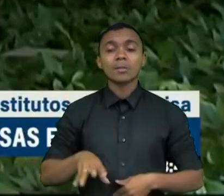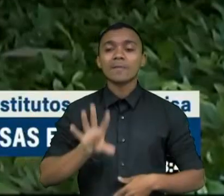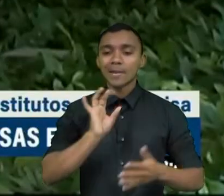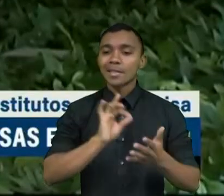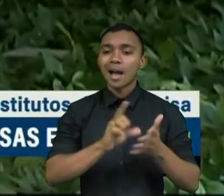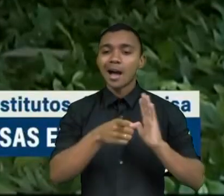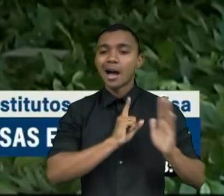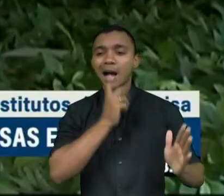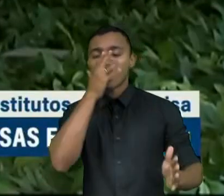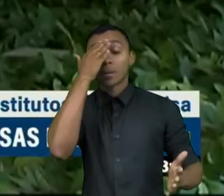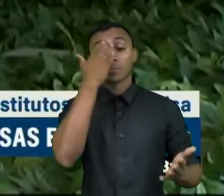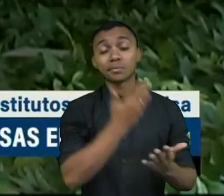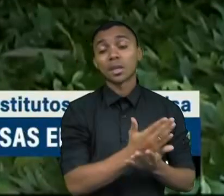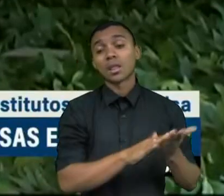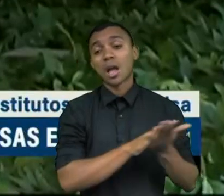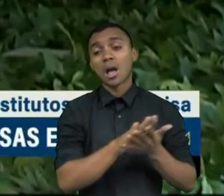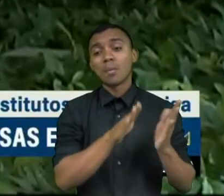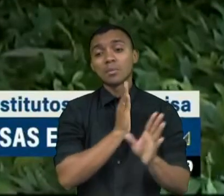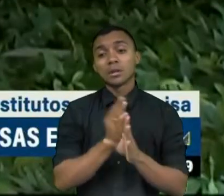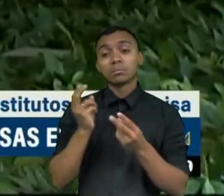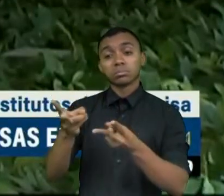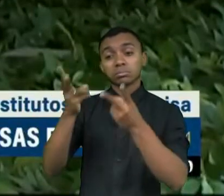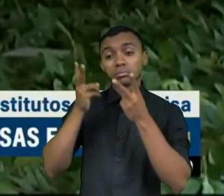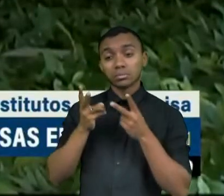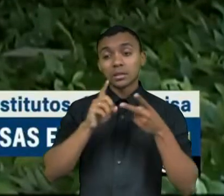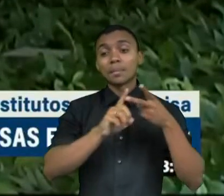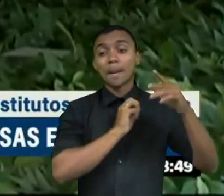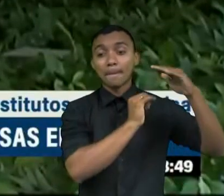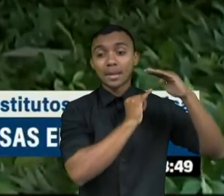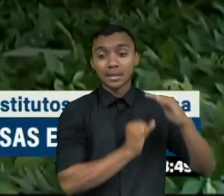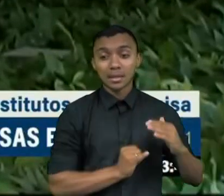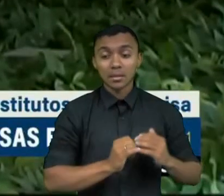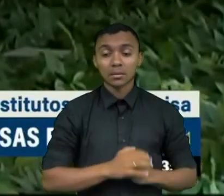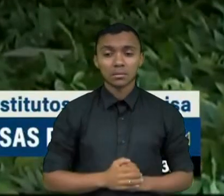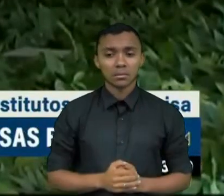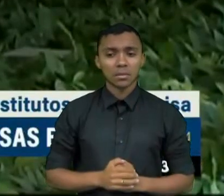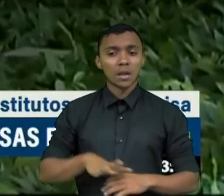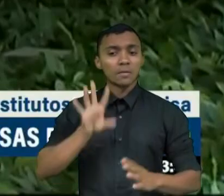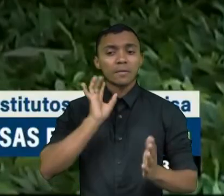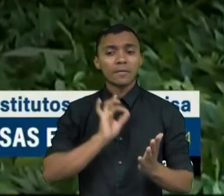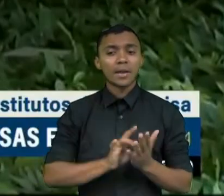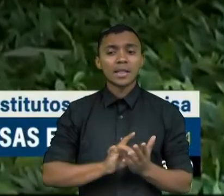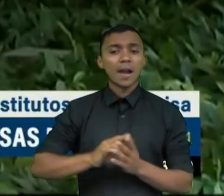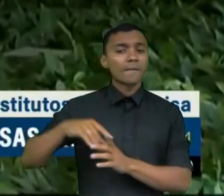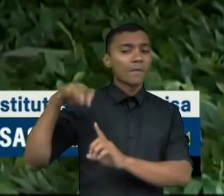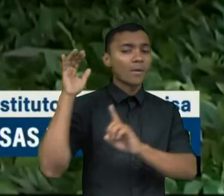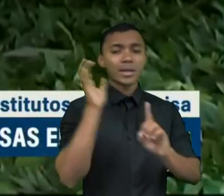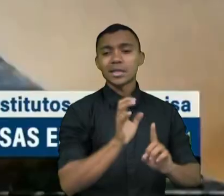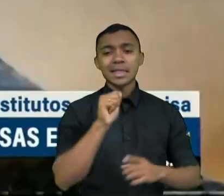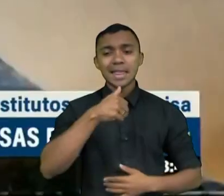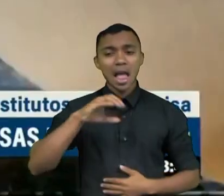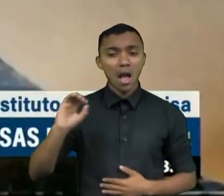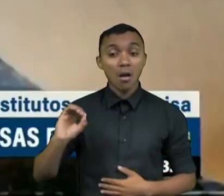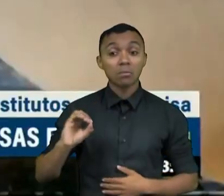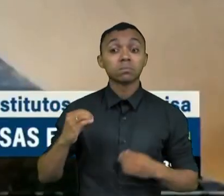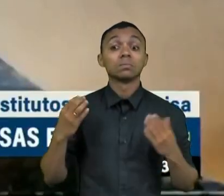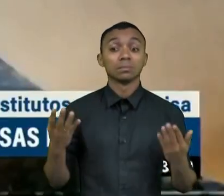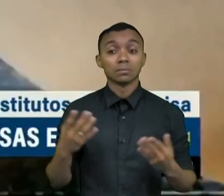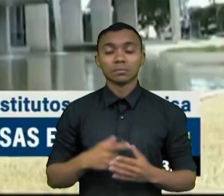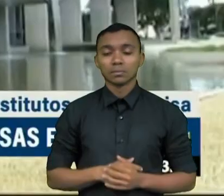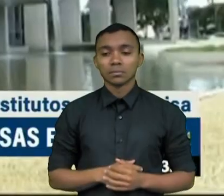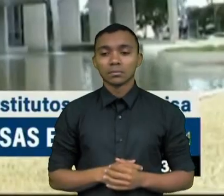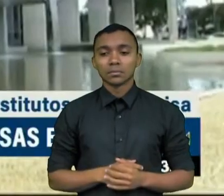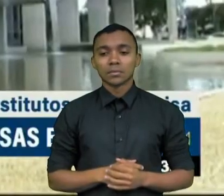desacreditar os resultados e os institutos. Mas será possível negar a influência sobre os eleitores? Fim do primeiro